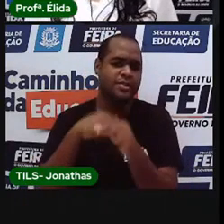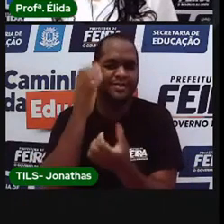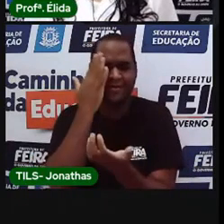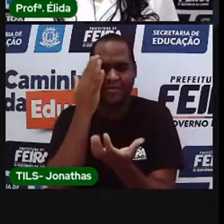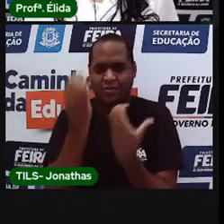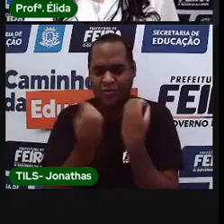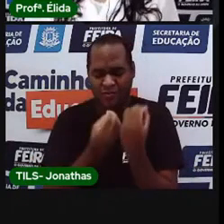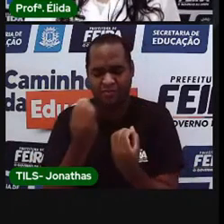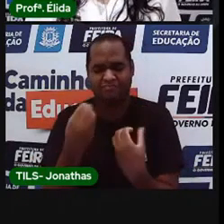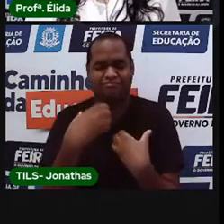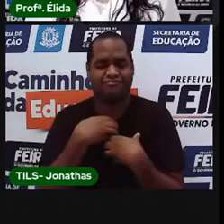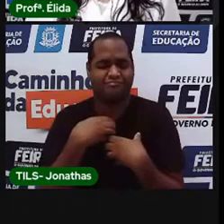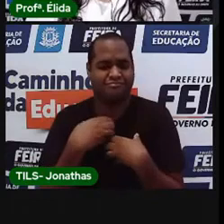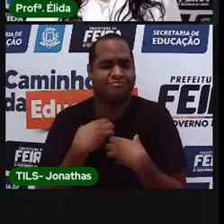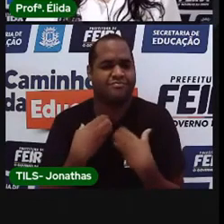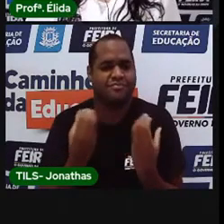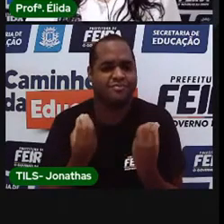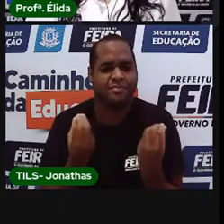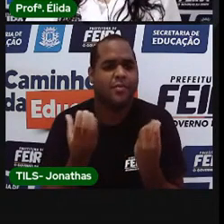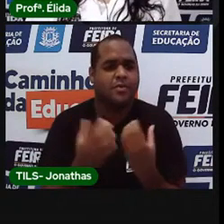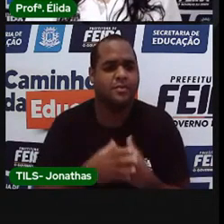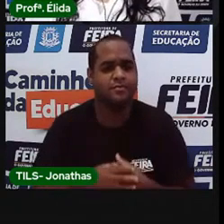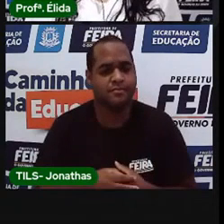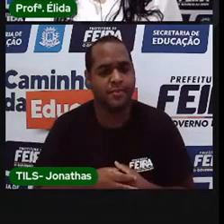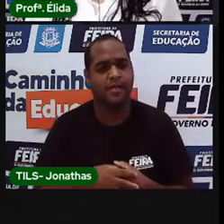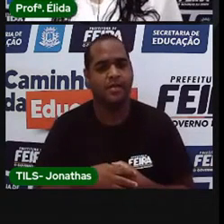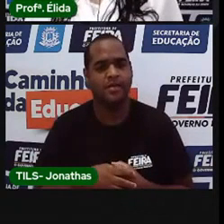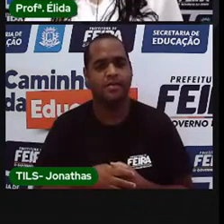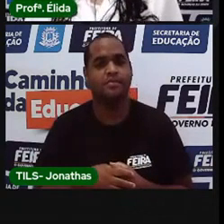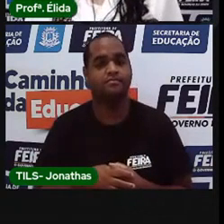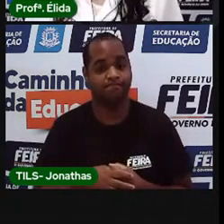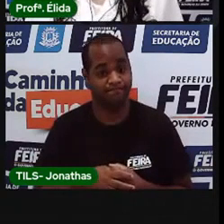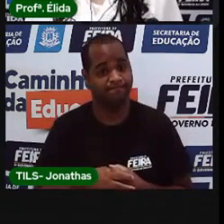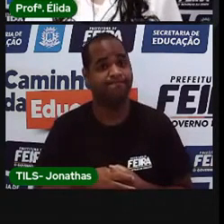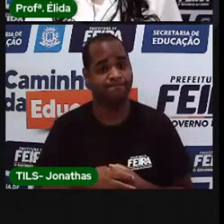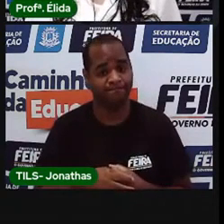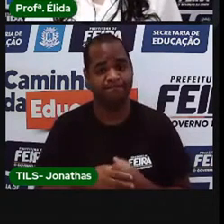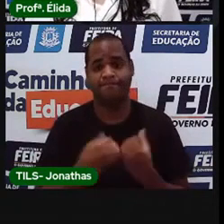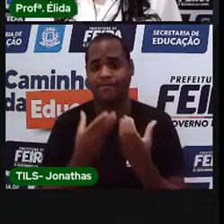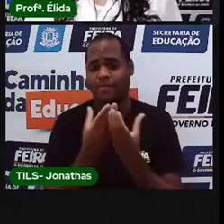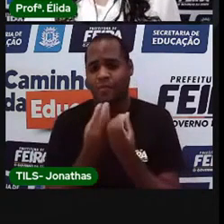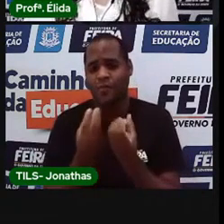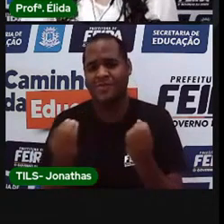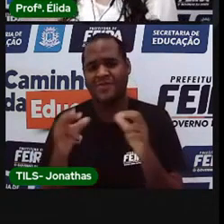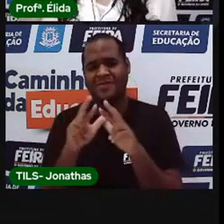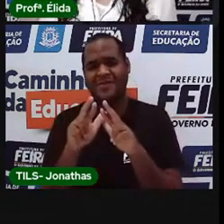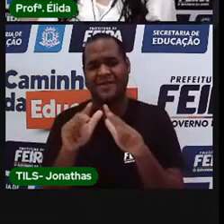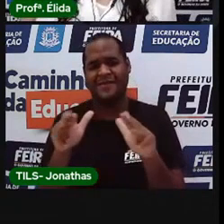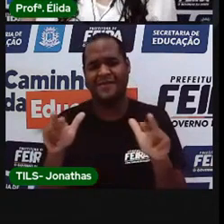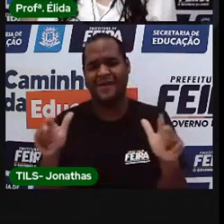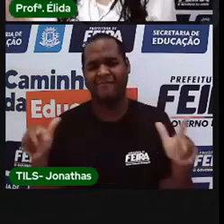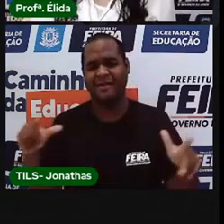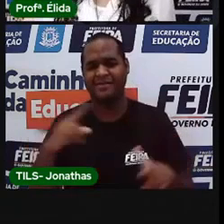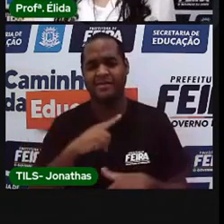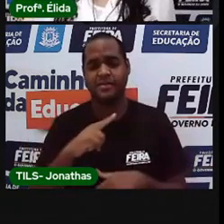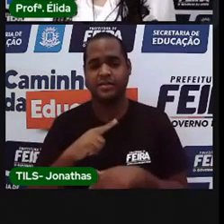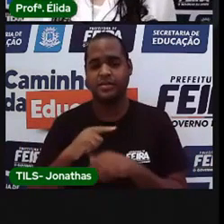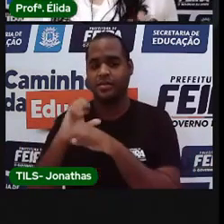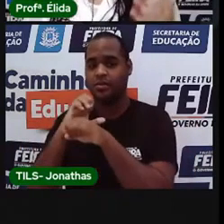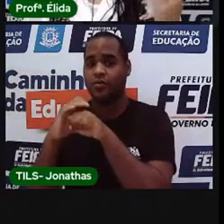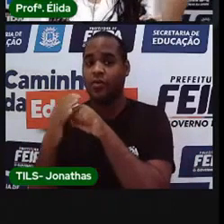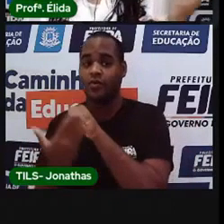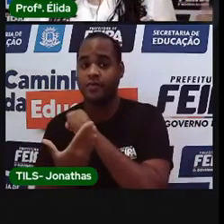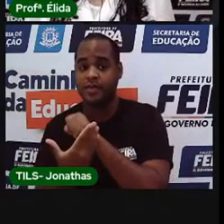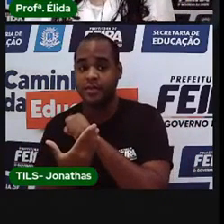como lidar com esses sentimentos. Foi muita coisa junta. Foi covid,